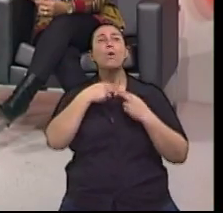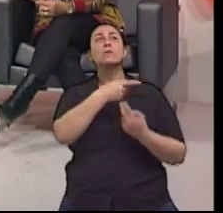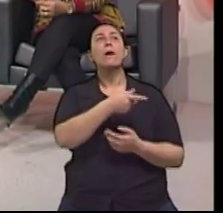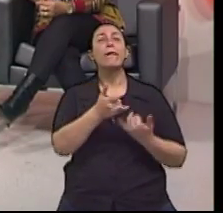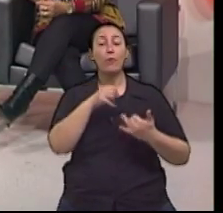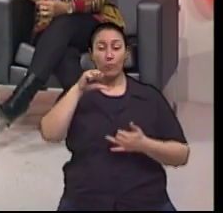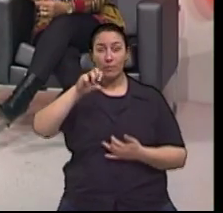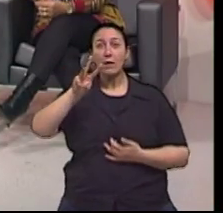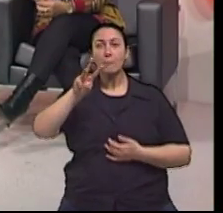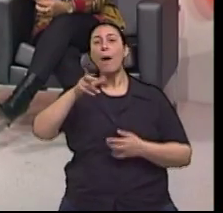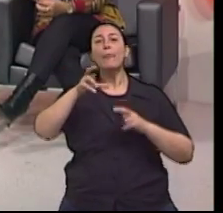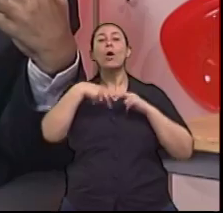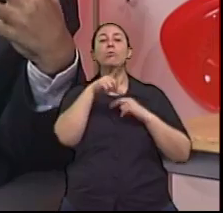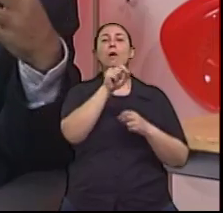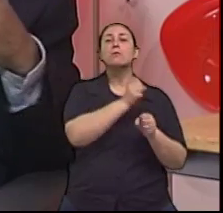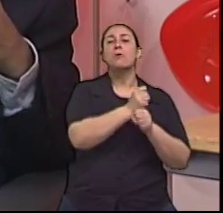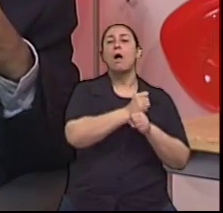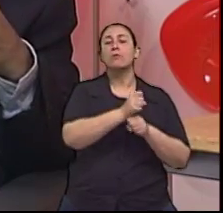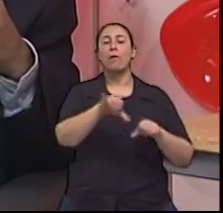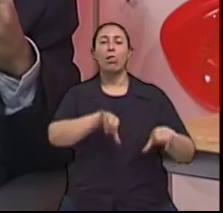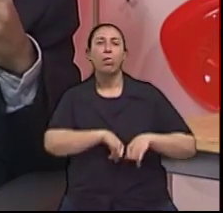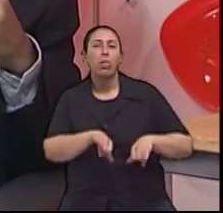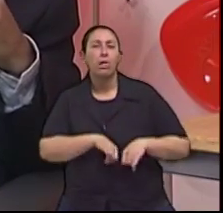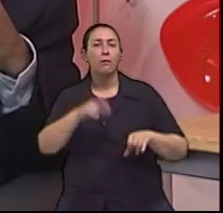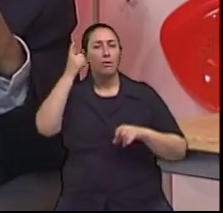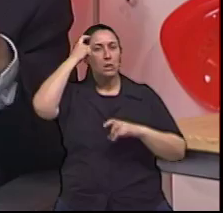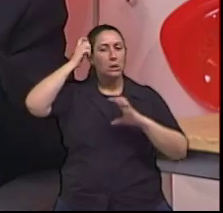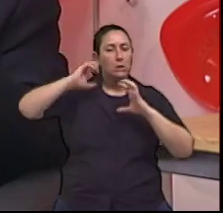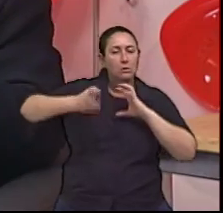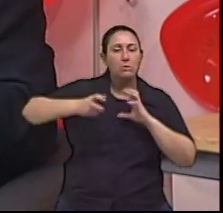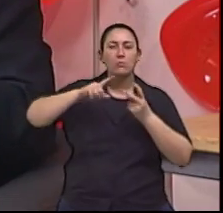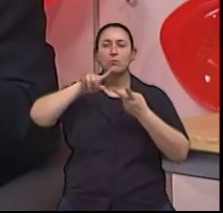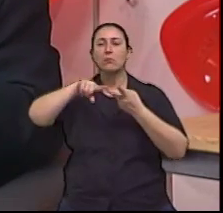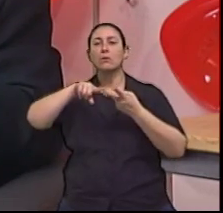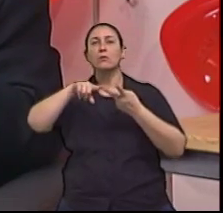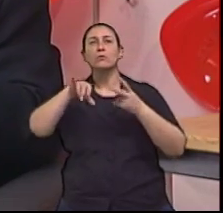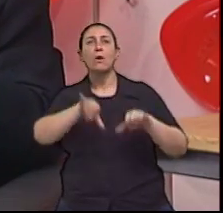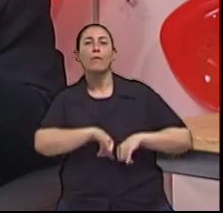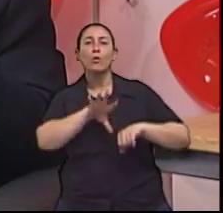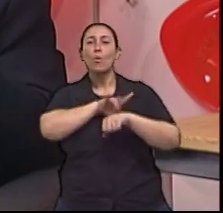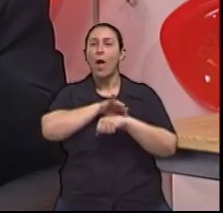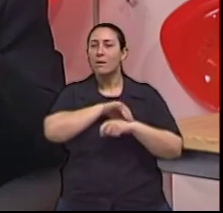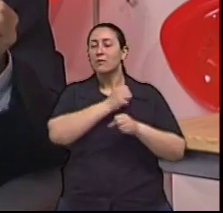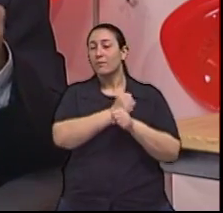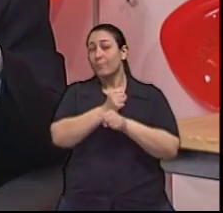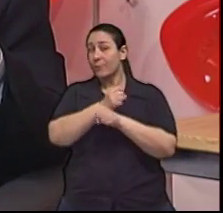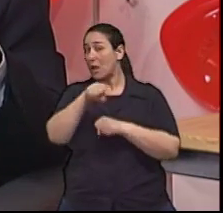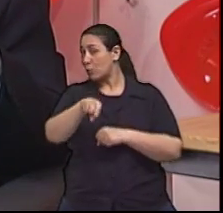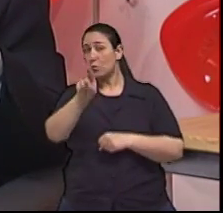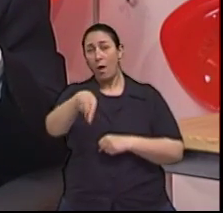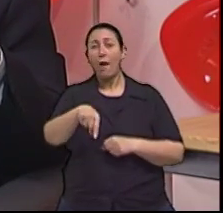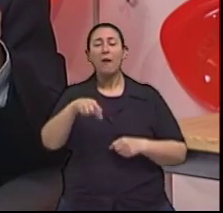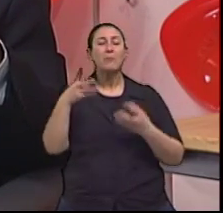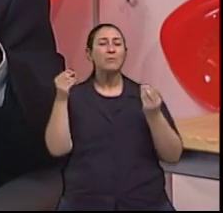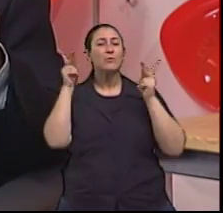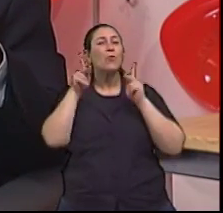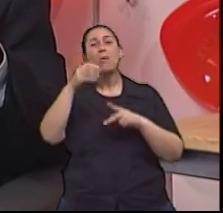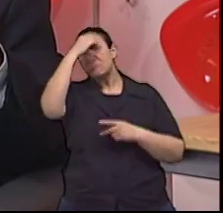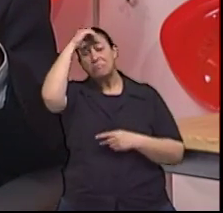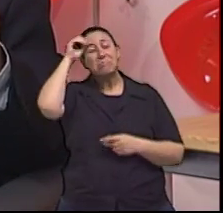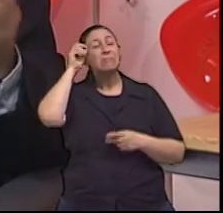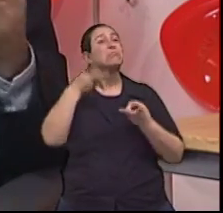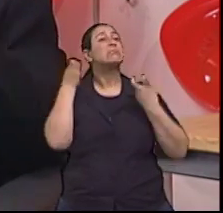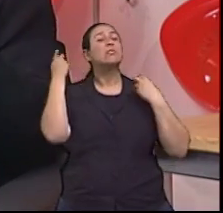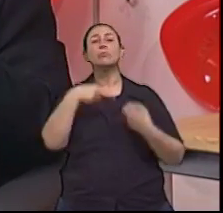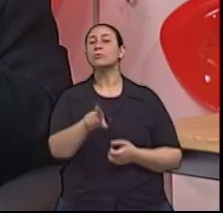por enfisema, por AVC, por demência vascular. Então, isso é estatística. E às vezes as pessoas leigas, elas não se dão